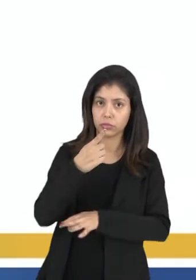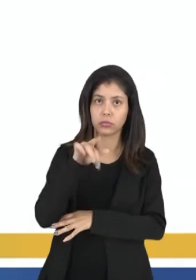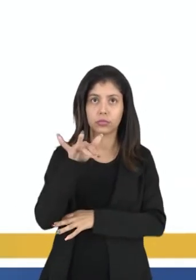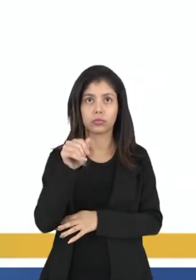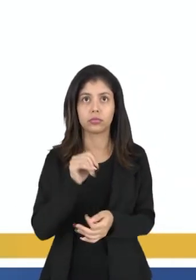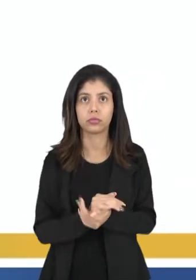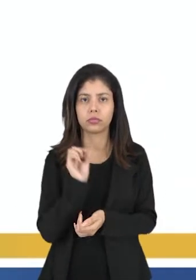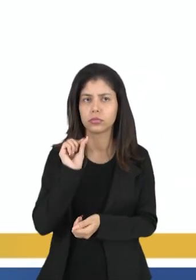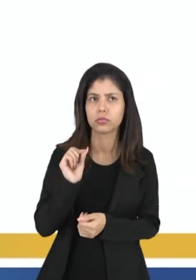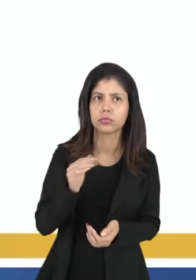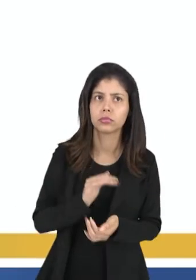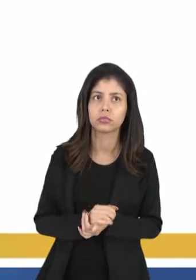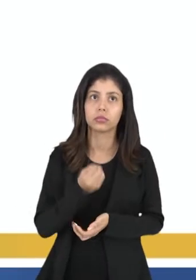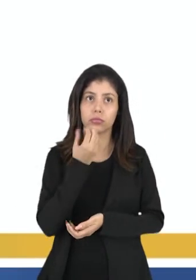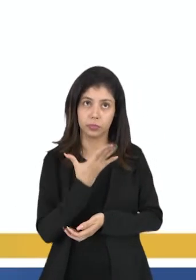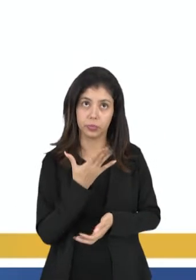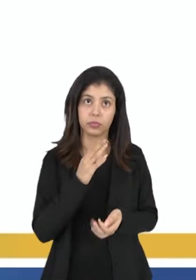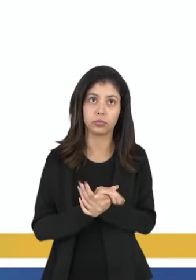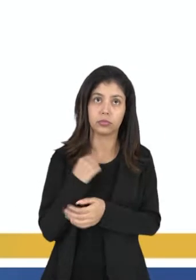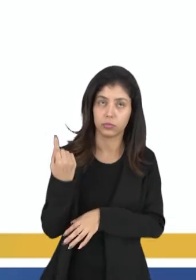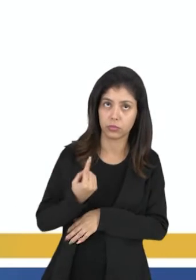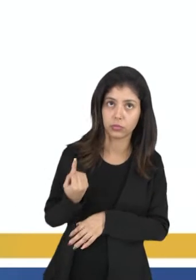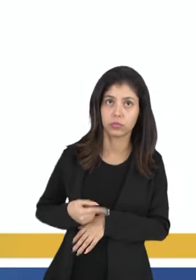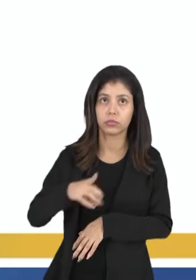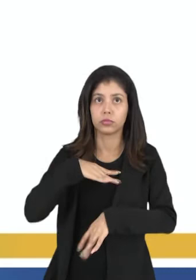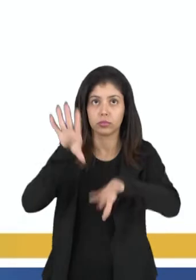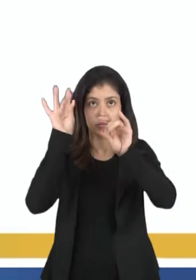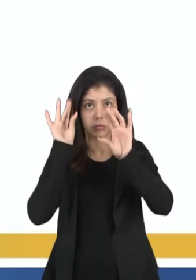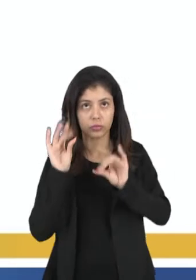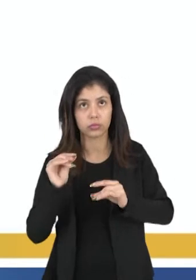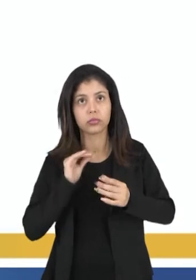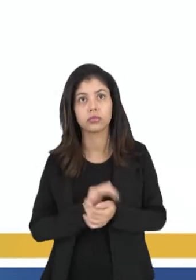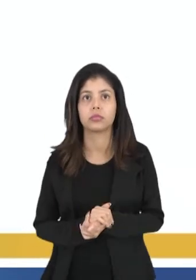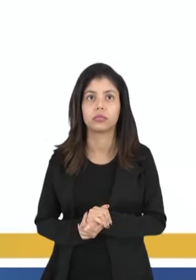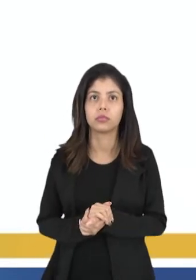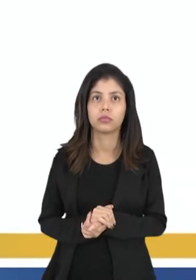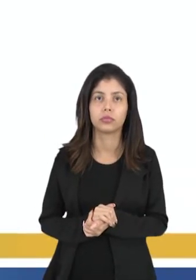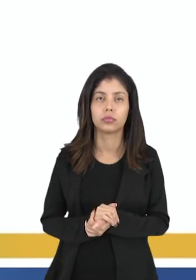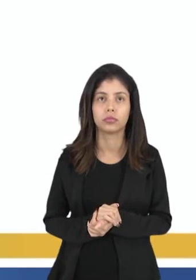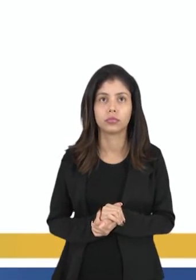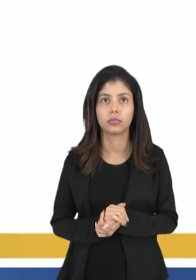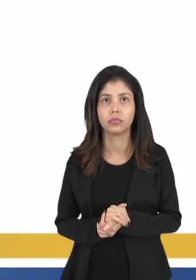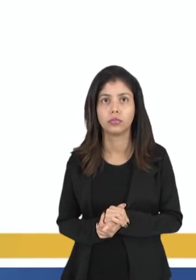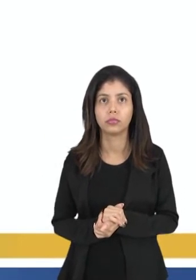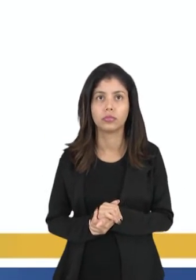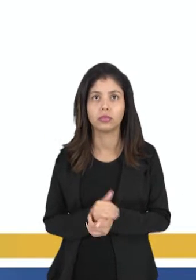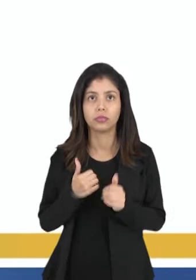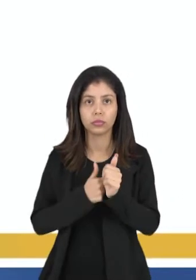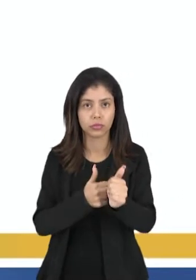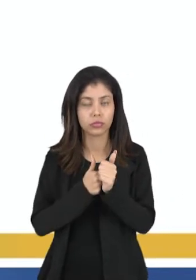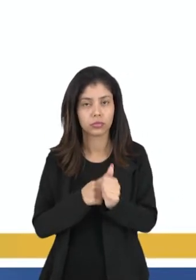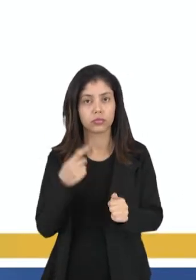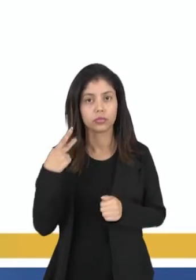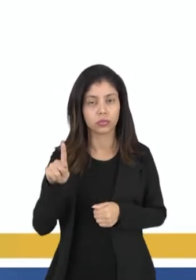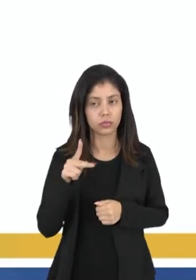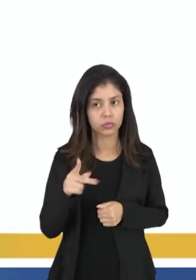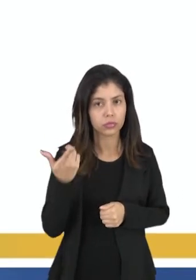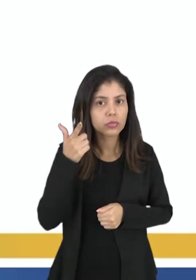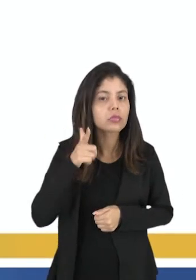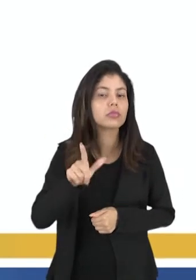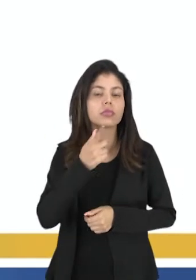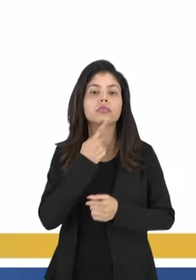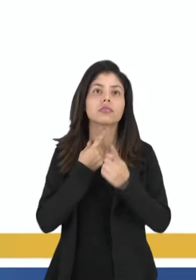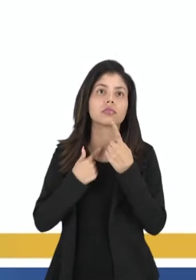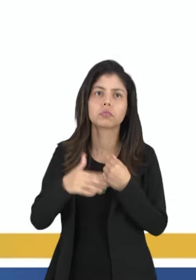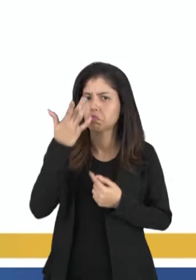poli pressupõe que o bem dos indivíduos consiste em cada um perseguir os seus interesses.